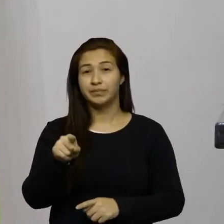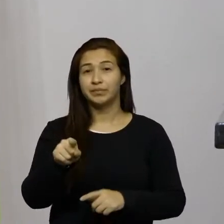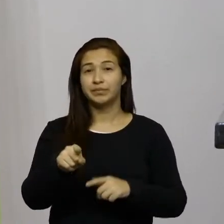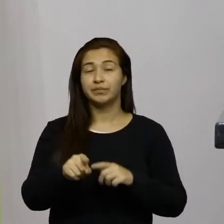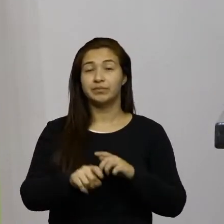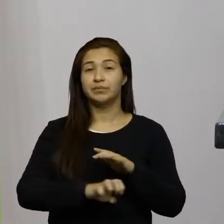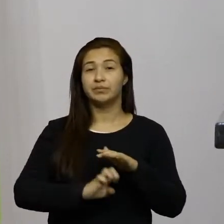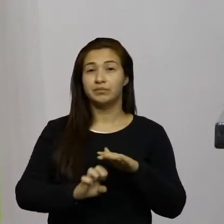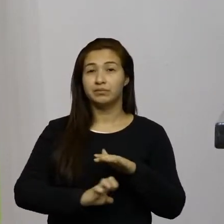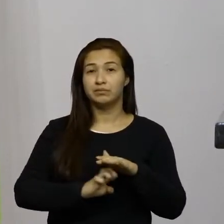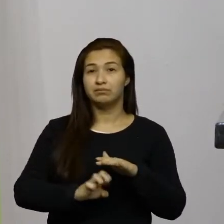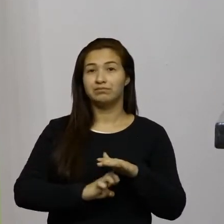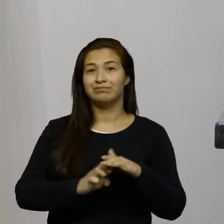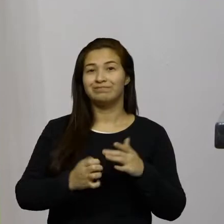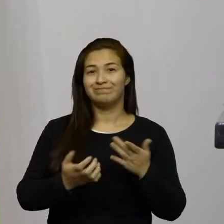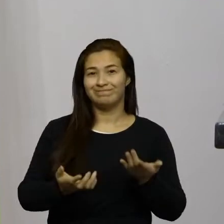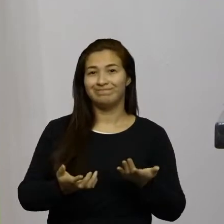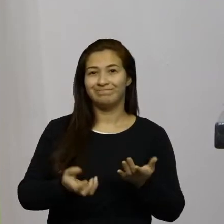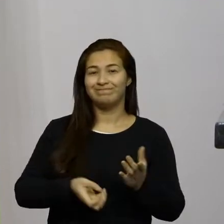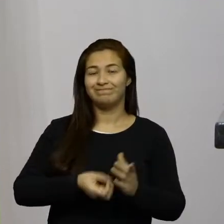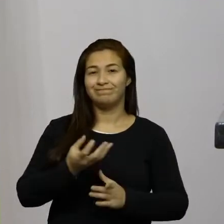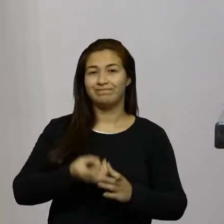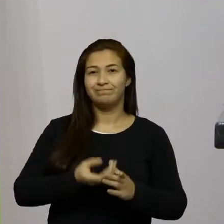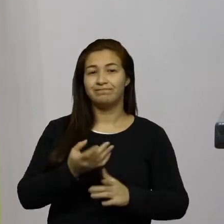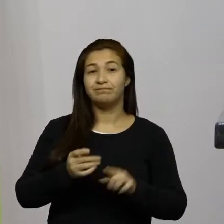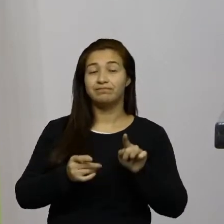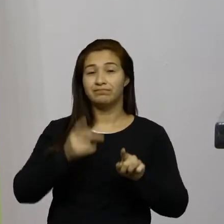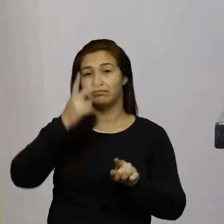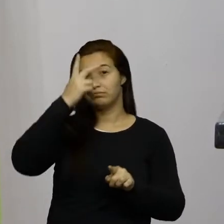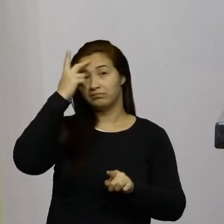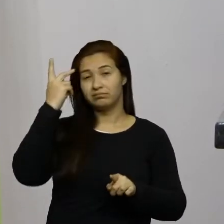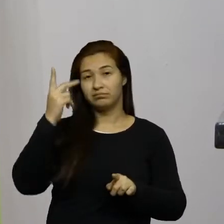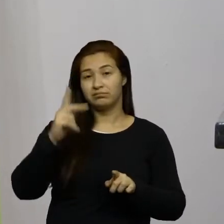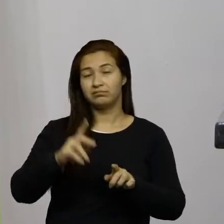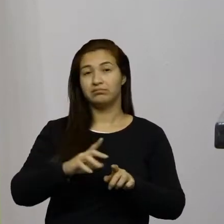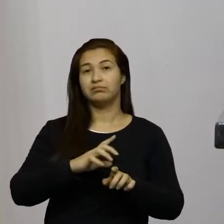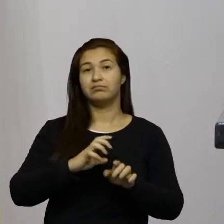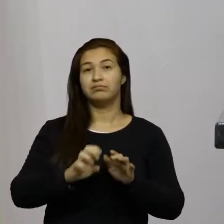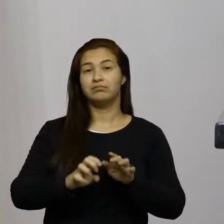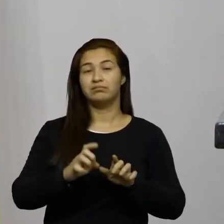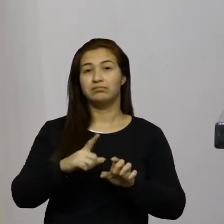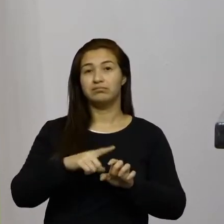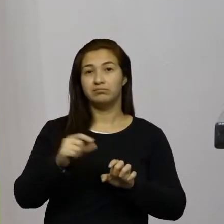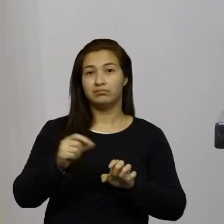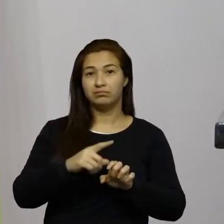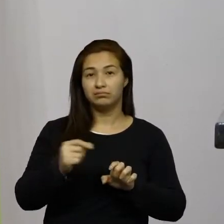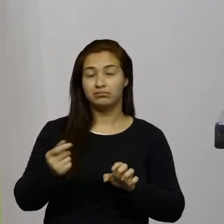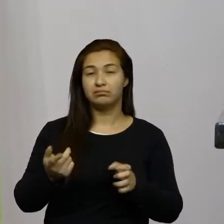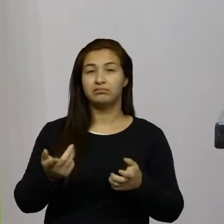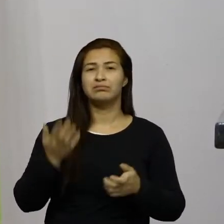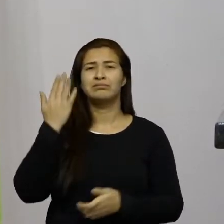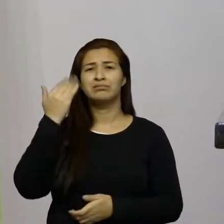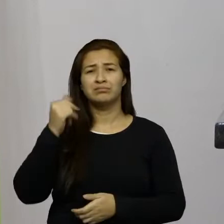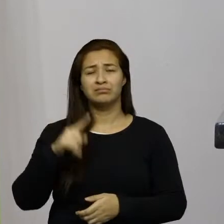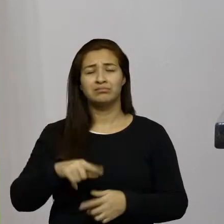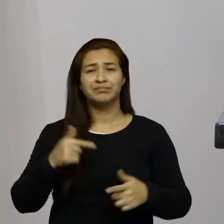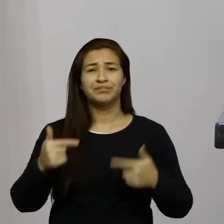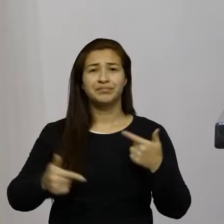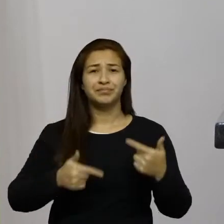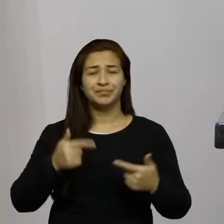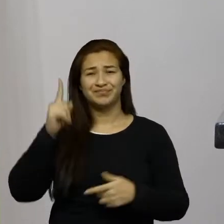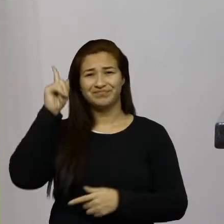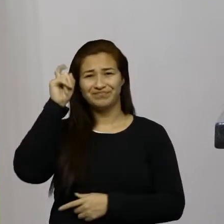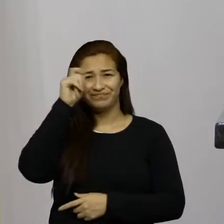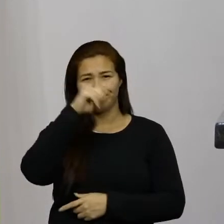empreendedores quem é empresário assim como eu sabe como é difícil manter